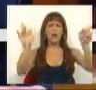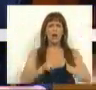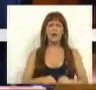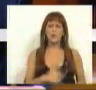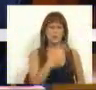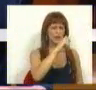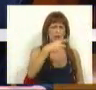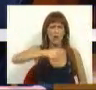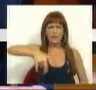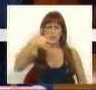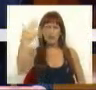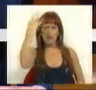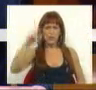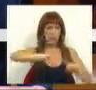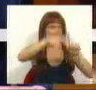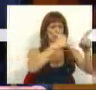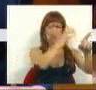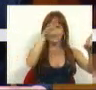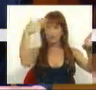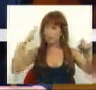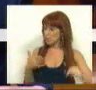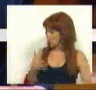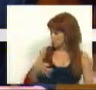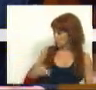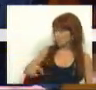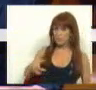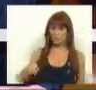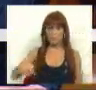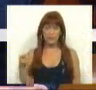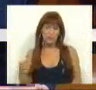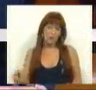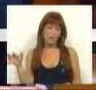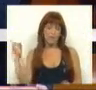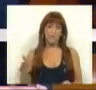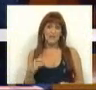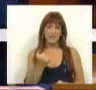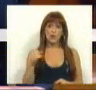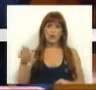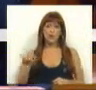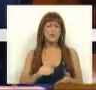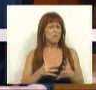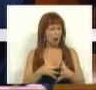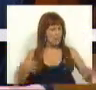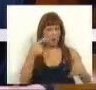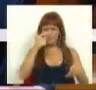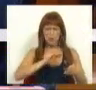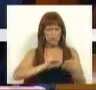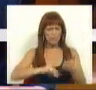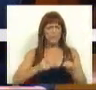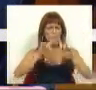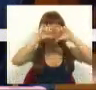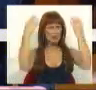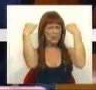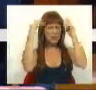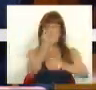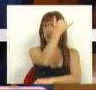,5% em 2011 para 18,9% em 2010, aumento de jovens matriculados no ensino secundário, de